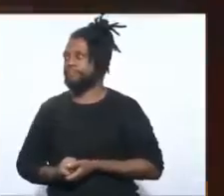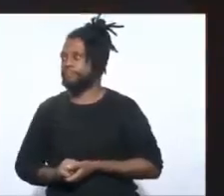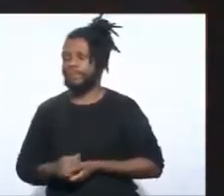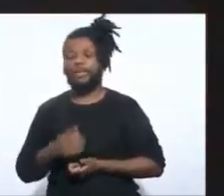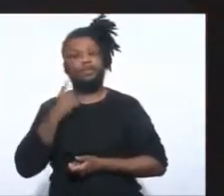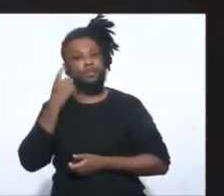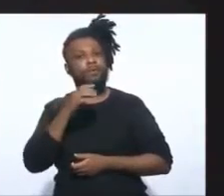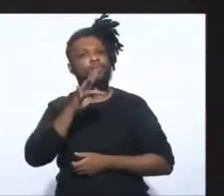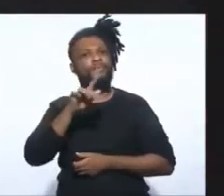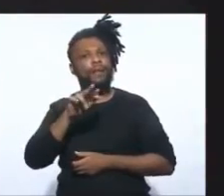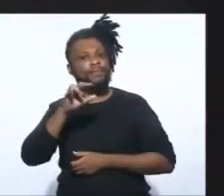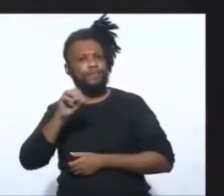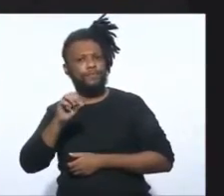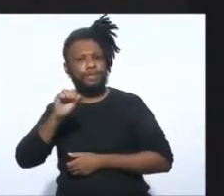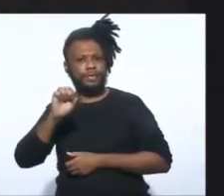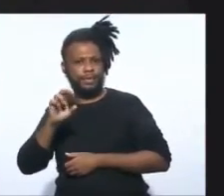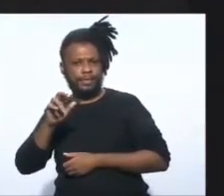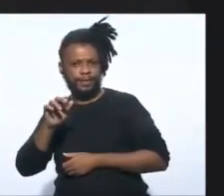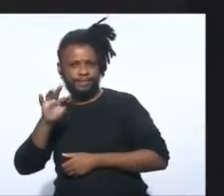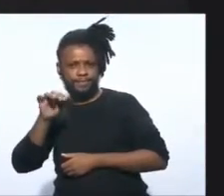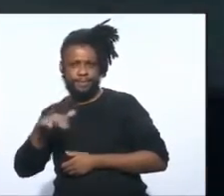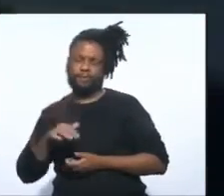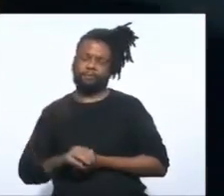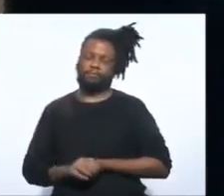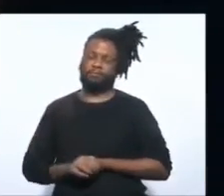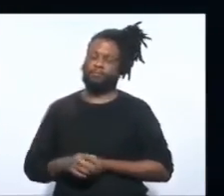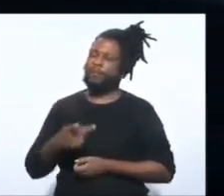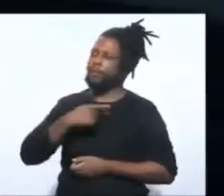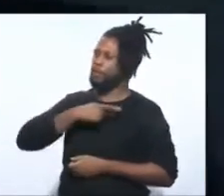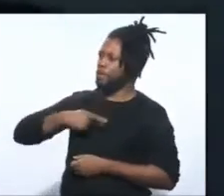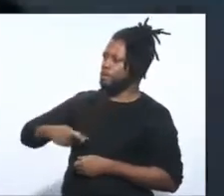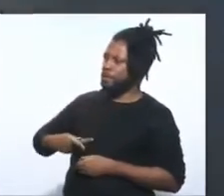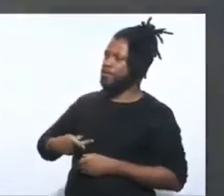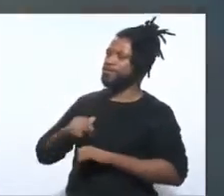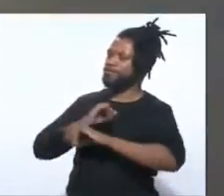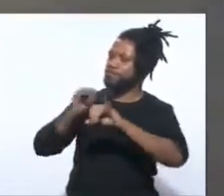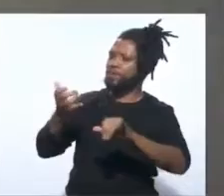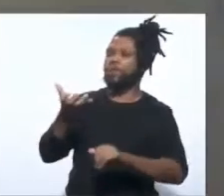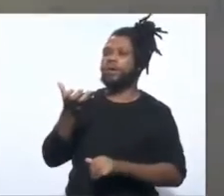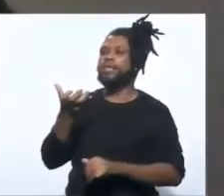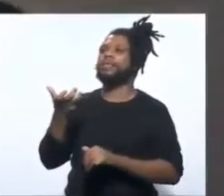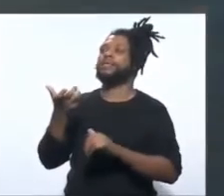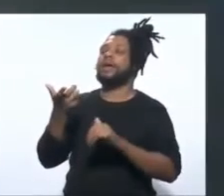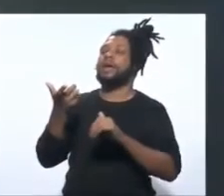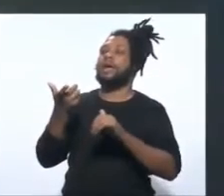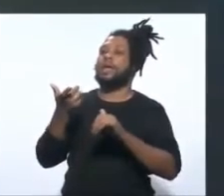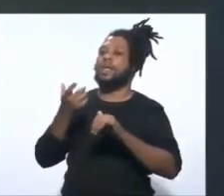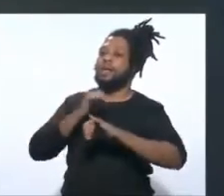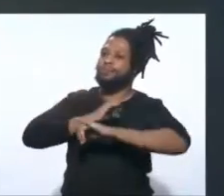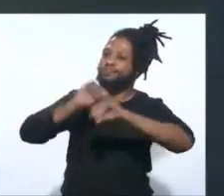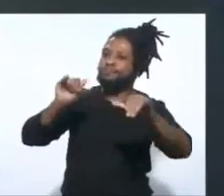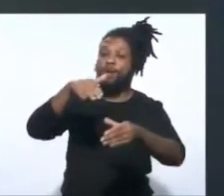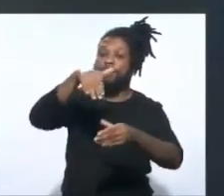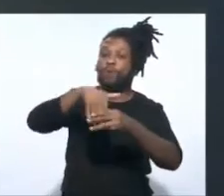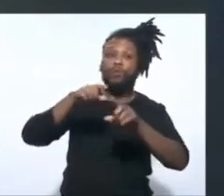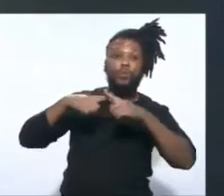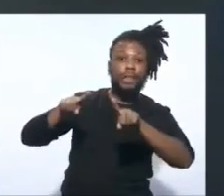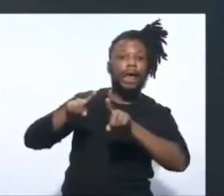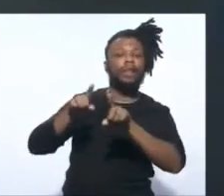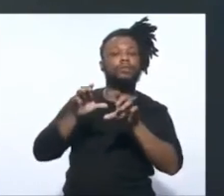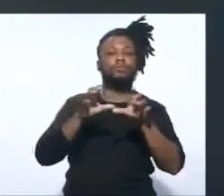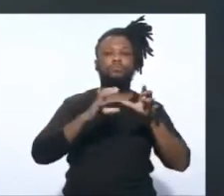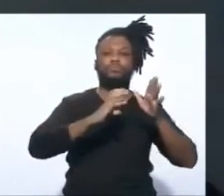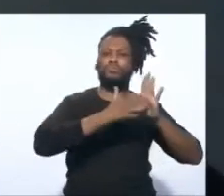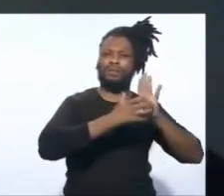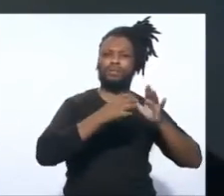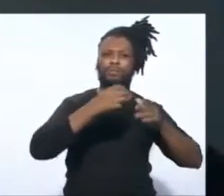Senhor presidente, eu gostaria de encaminhar o voto contrário da bancada do PSOL e lembrar que a gente